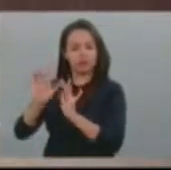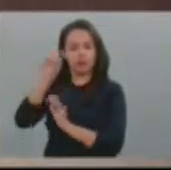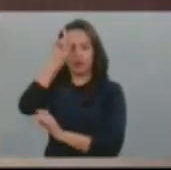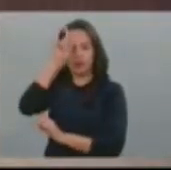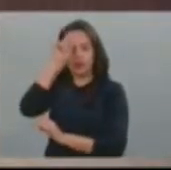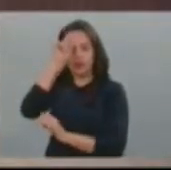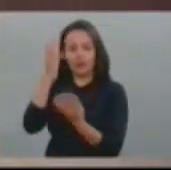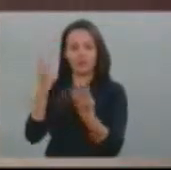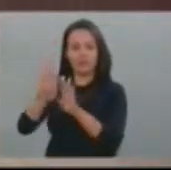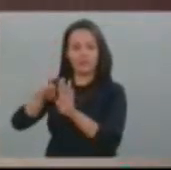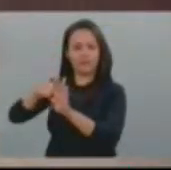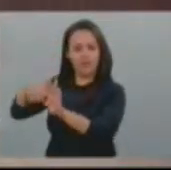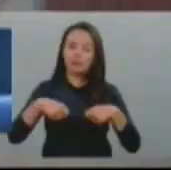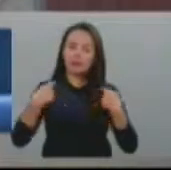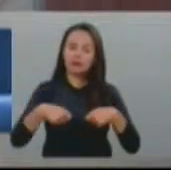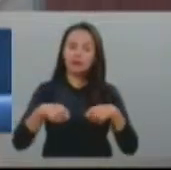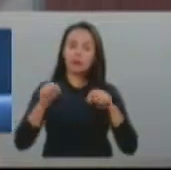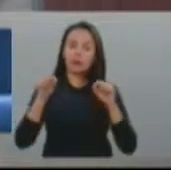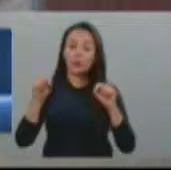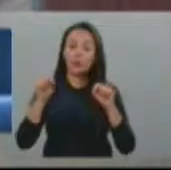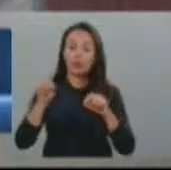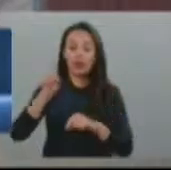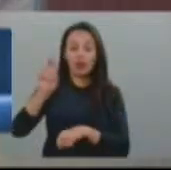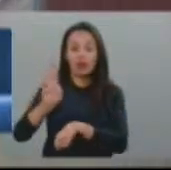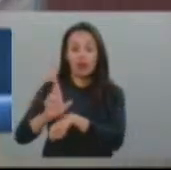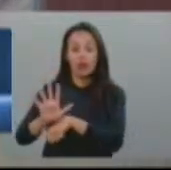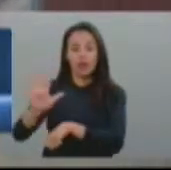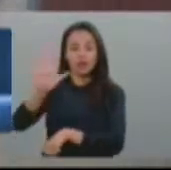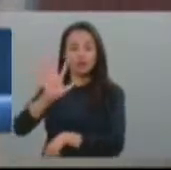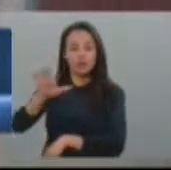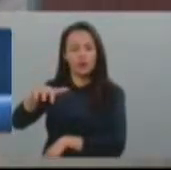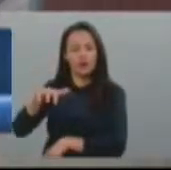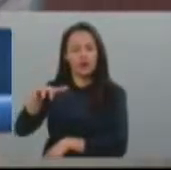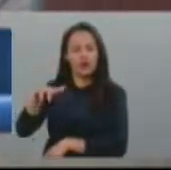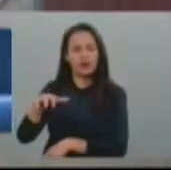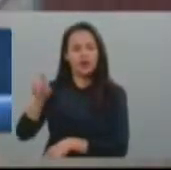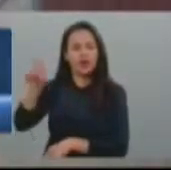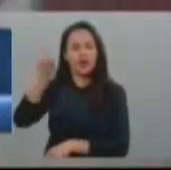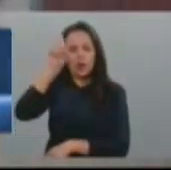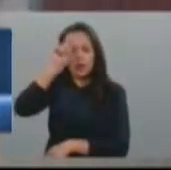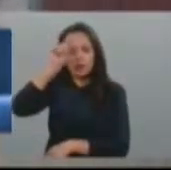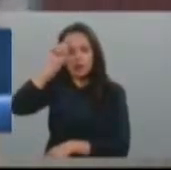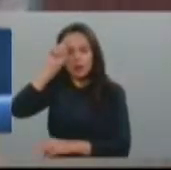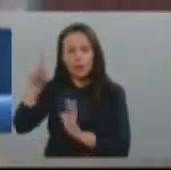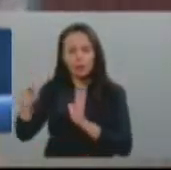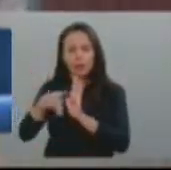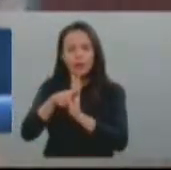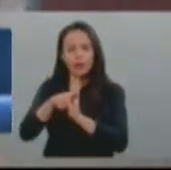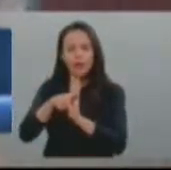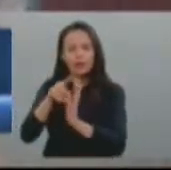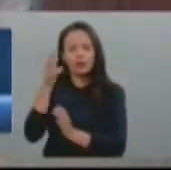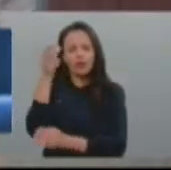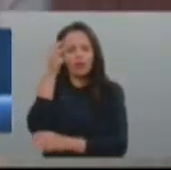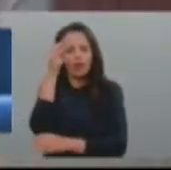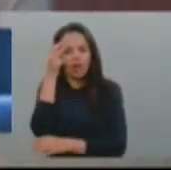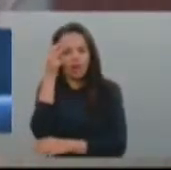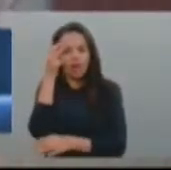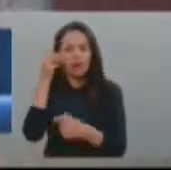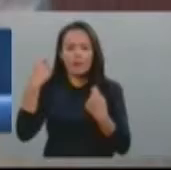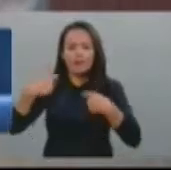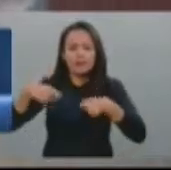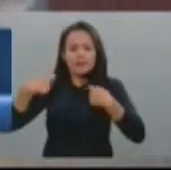precisam de tratamento psiquiátrico. No Cariri, é isso que exatamente aflige aquelas pessoas que